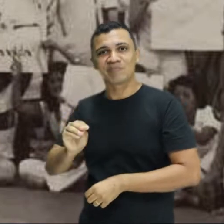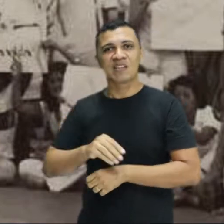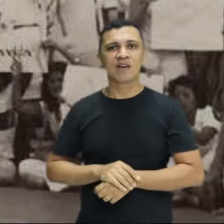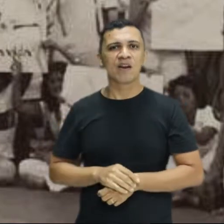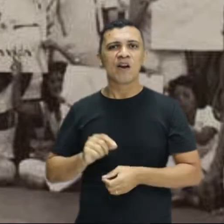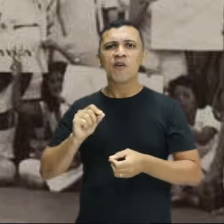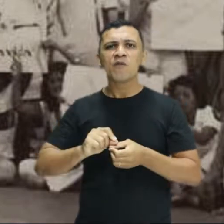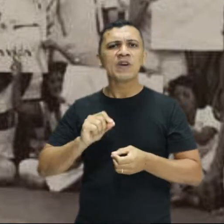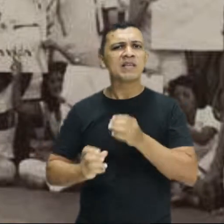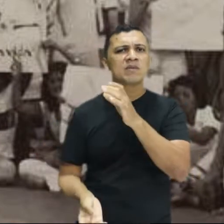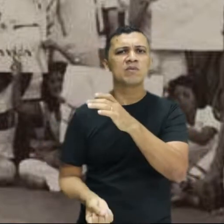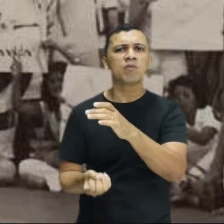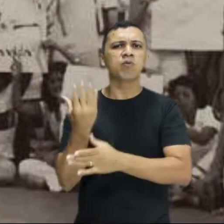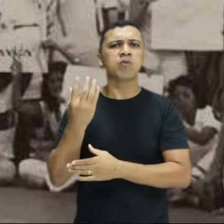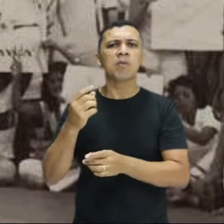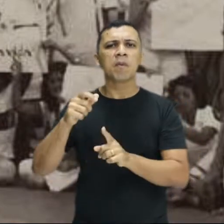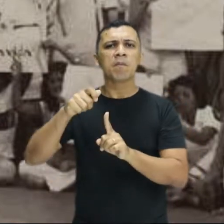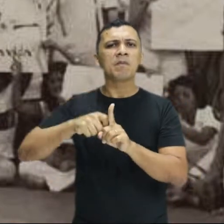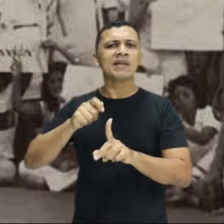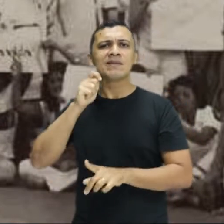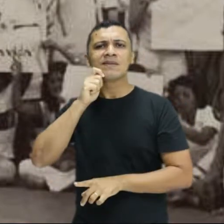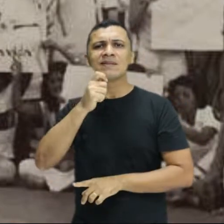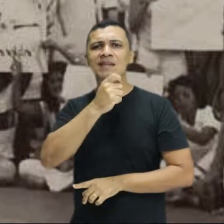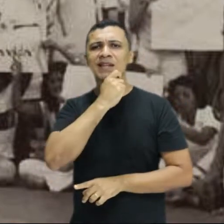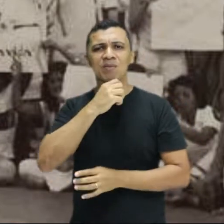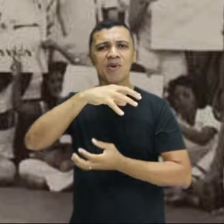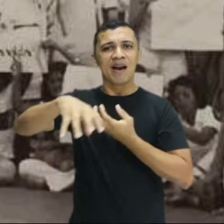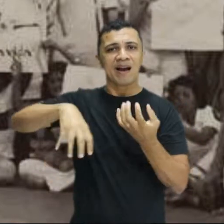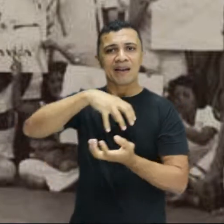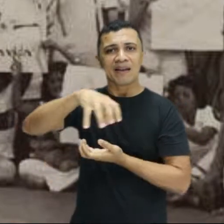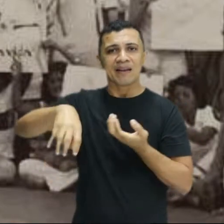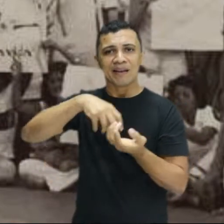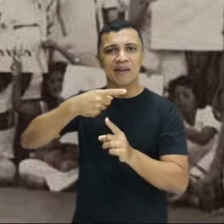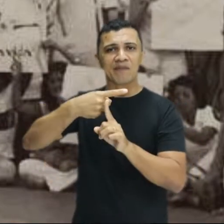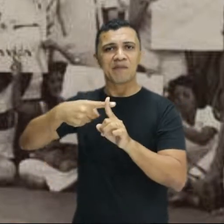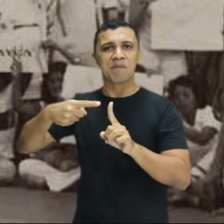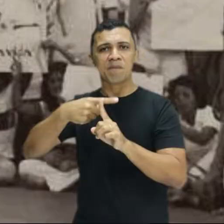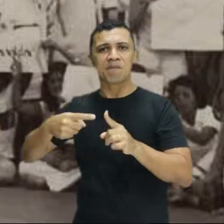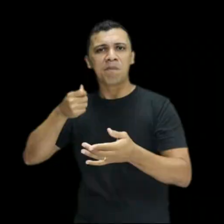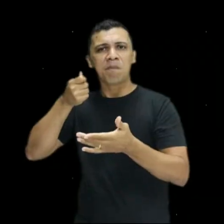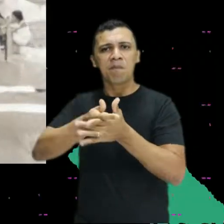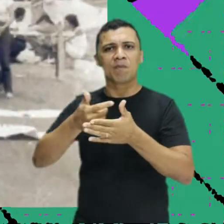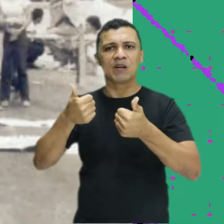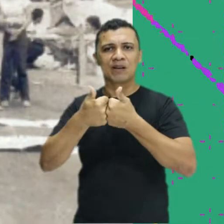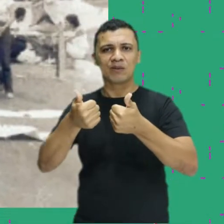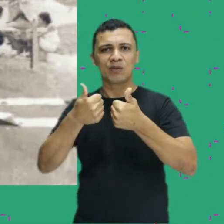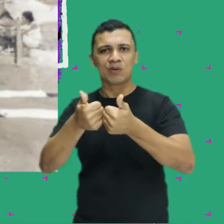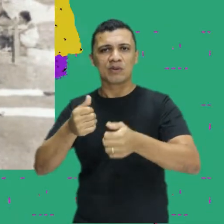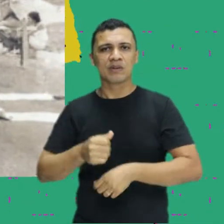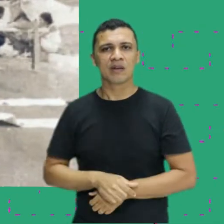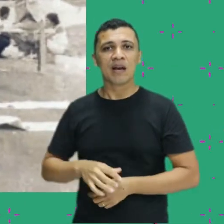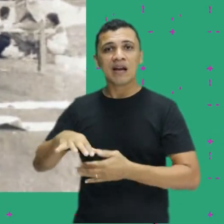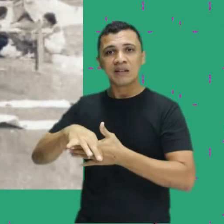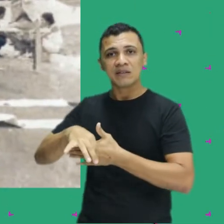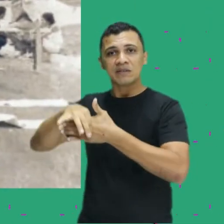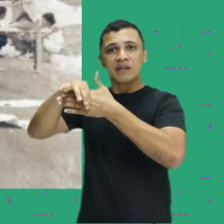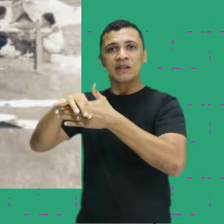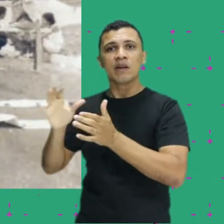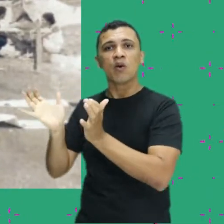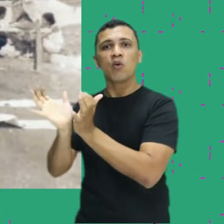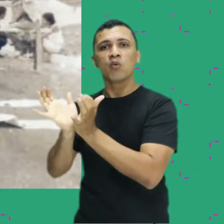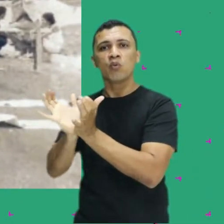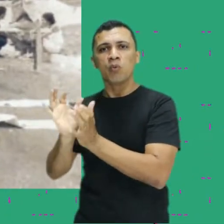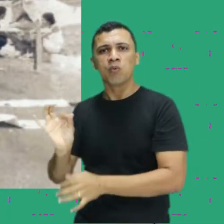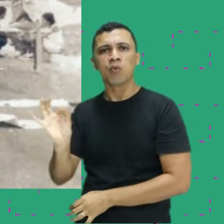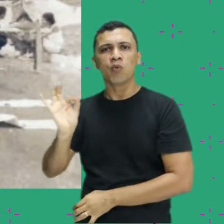eclodisse, em setembro, a chamada greve da meia passagem em São Luís. E essa greve foi inicialmente liderada pelos estudantes da